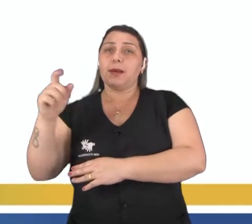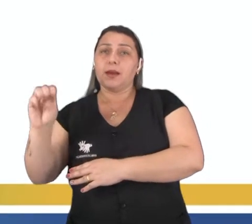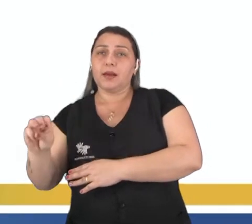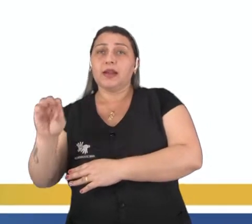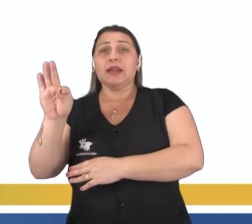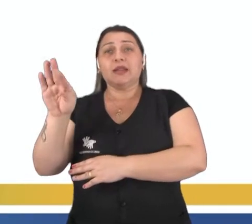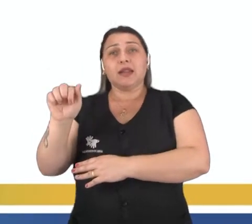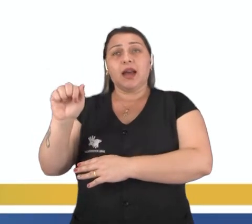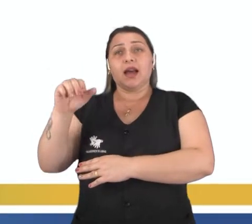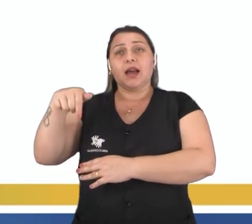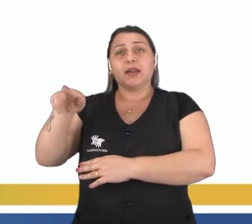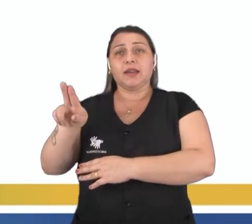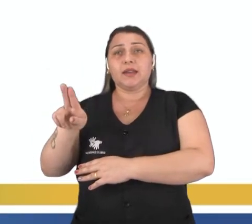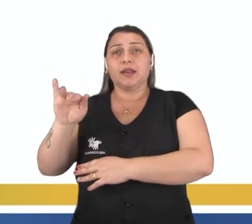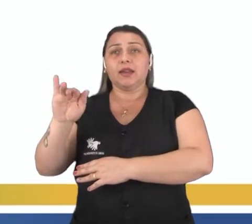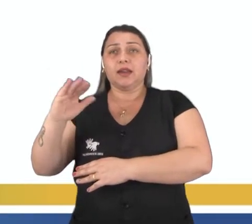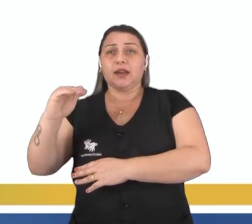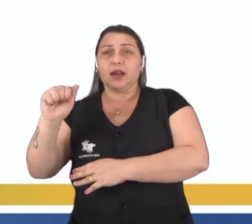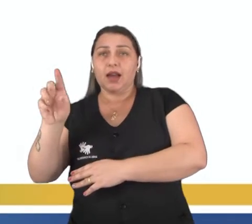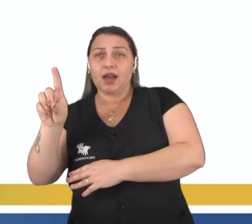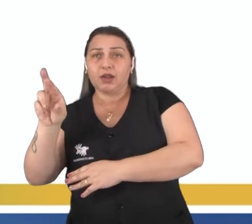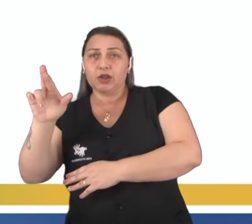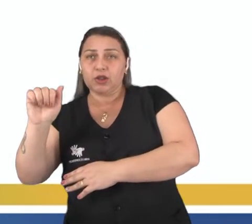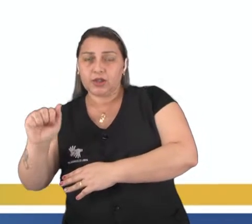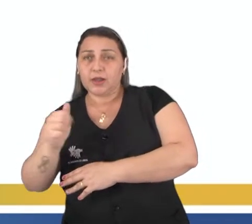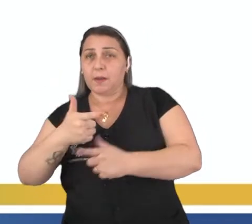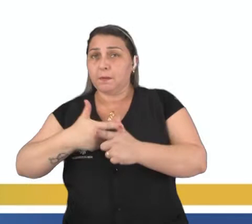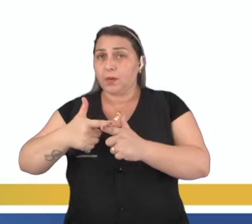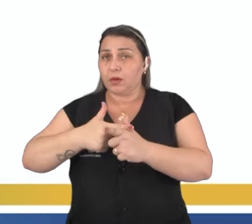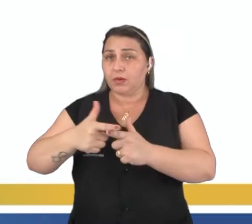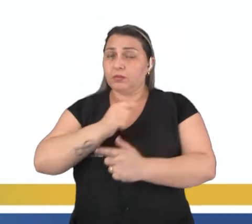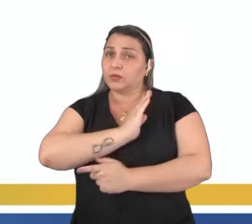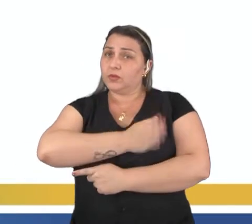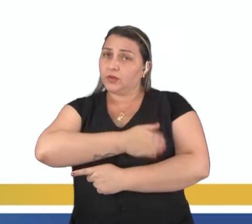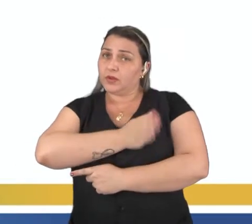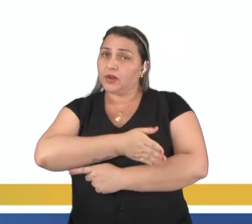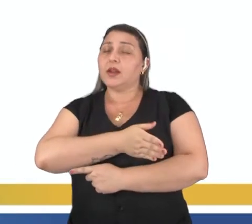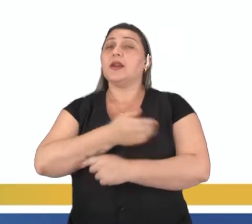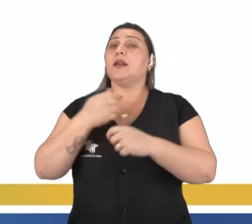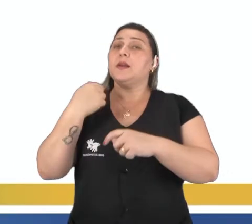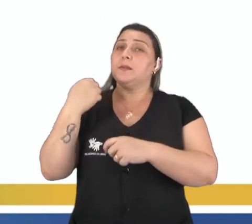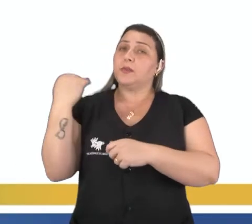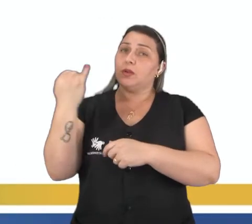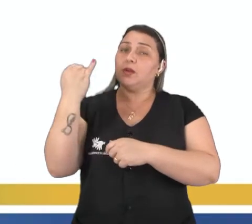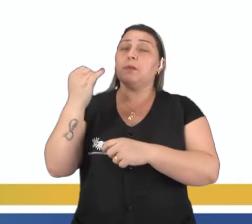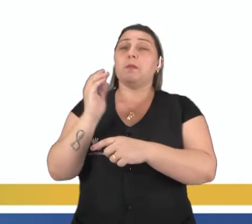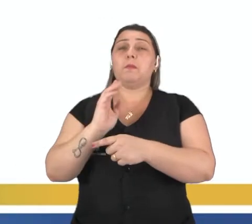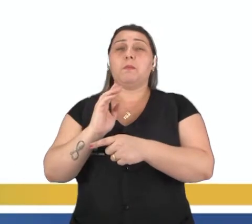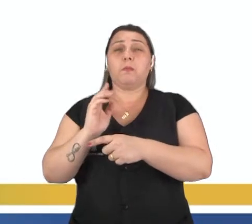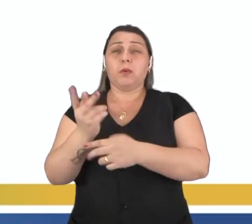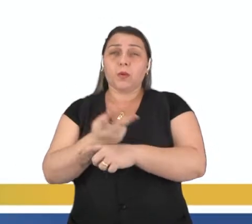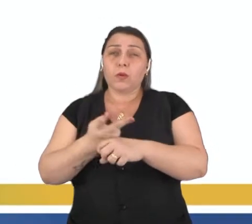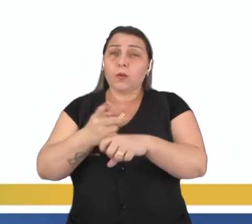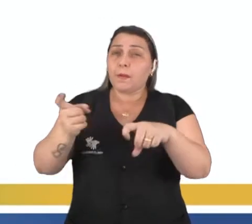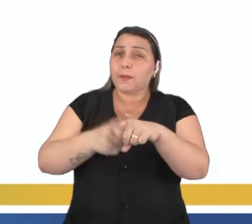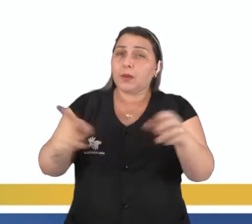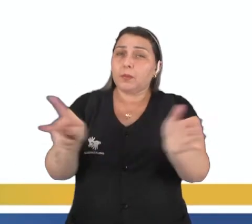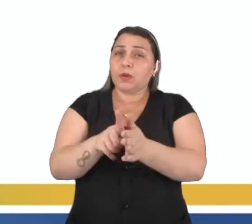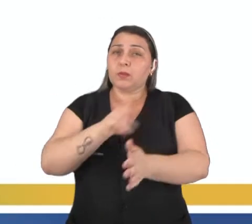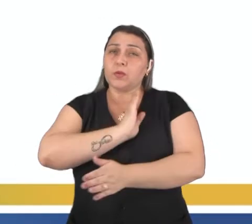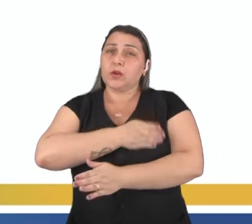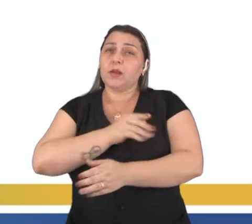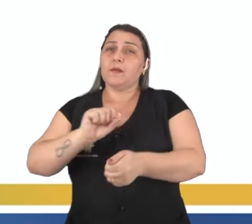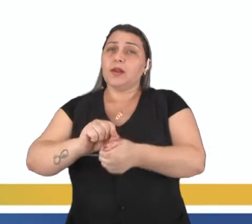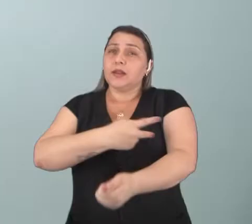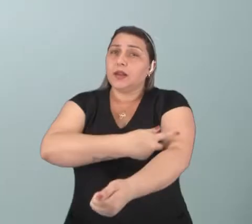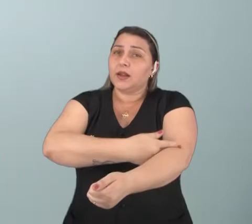tachicardias. Indicam possíveis problemas no coração, sendo necessário procurar um cardiologista para fazer exames,